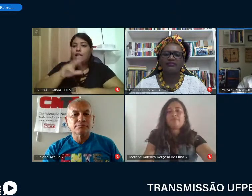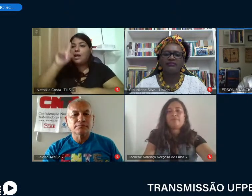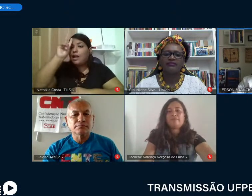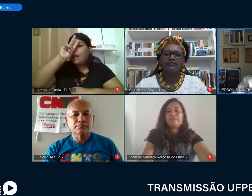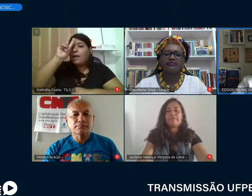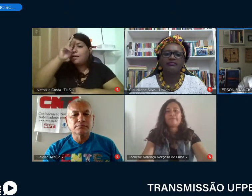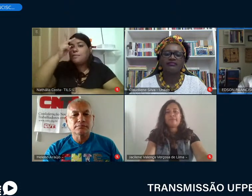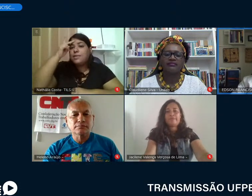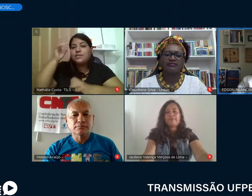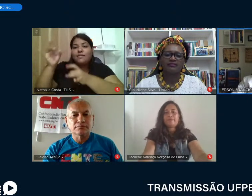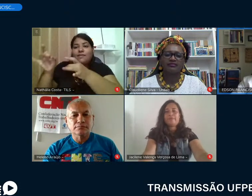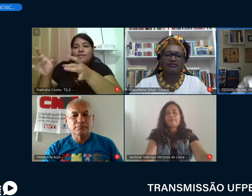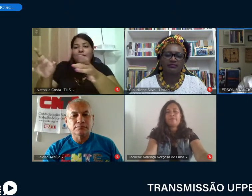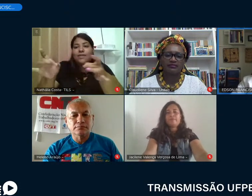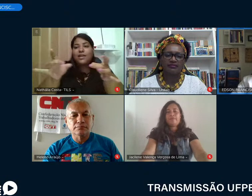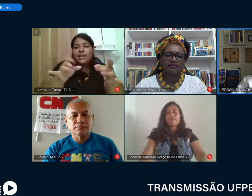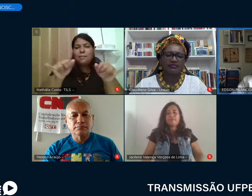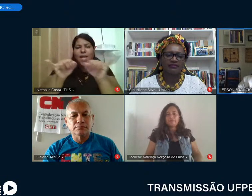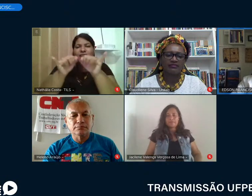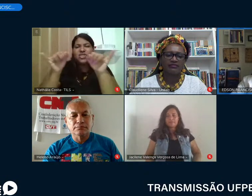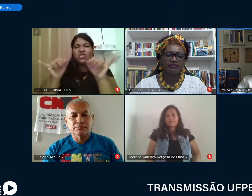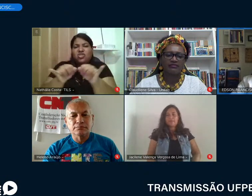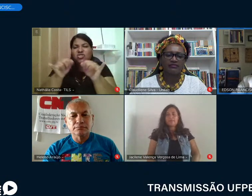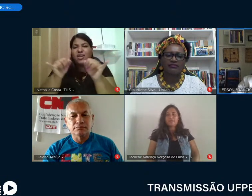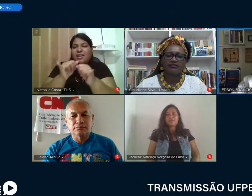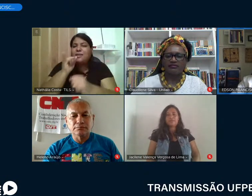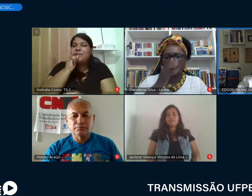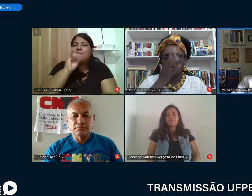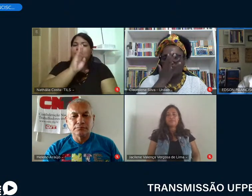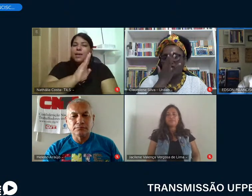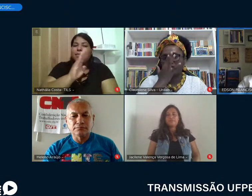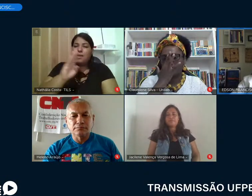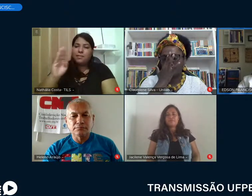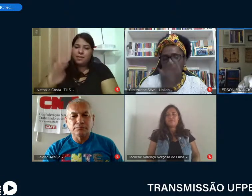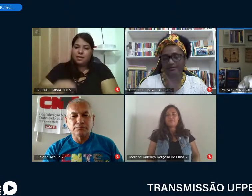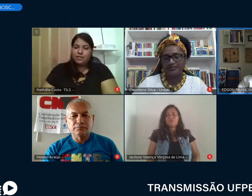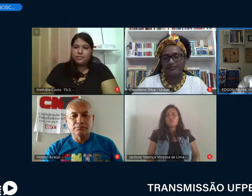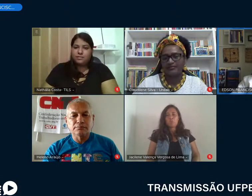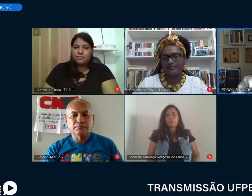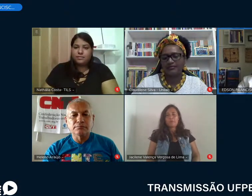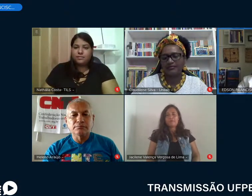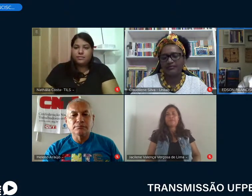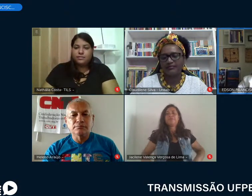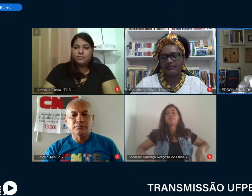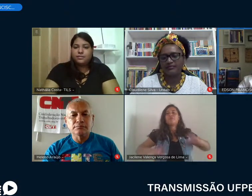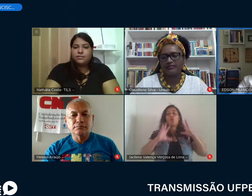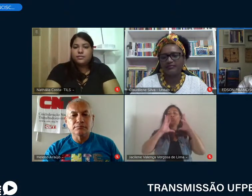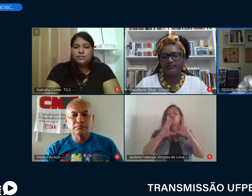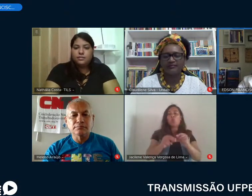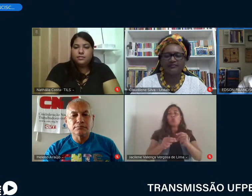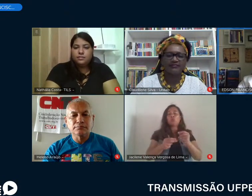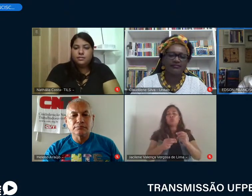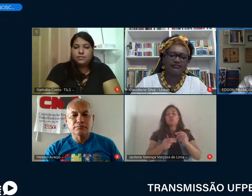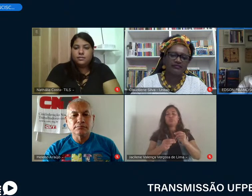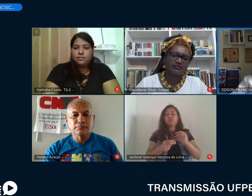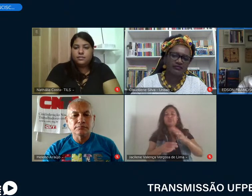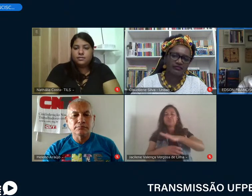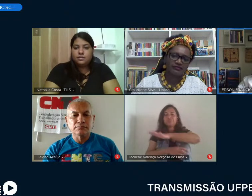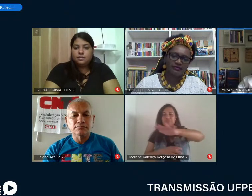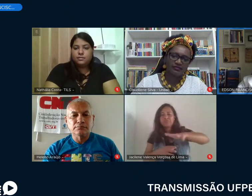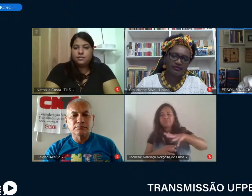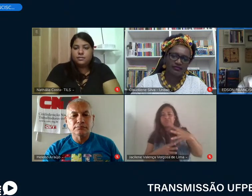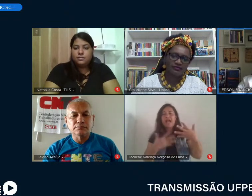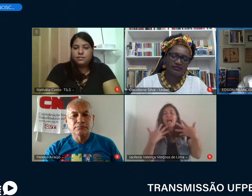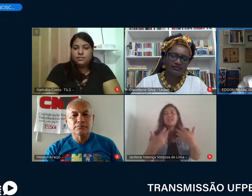inacreditavelmente besteróis como o Big Brother, uma parte de toda a geração parece ter aceitado